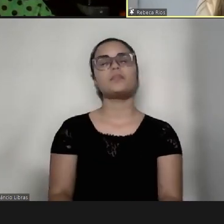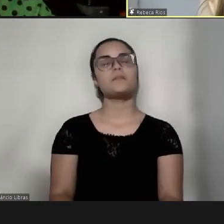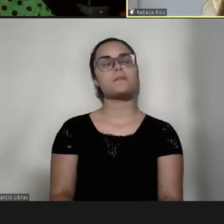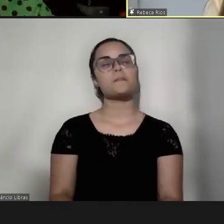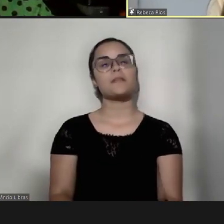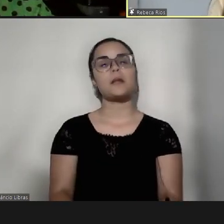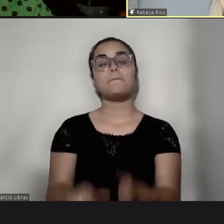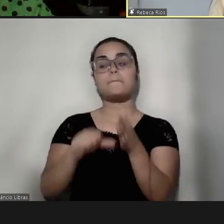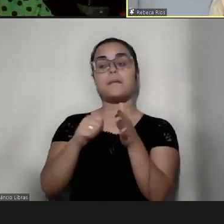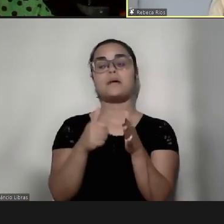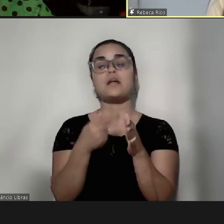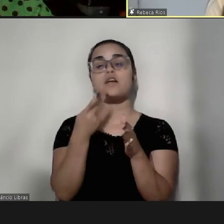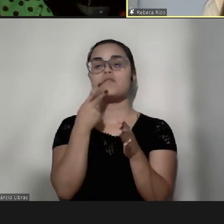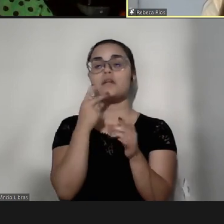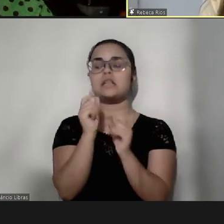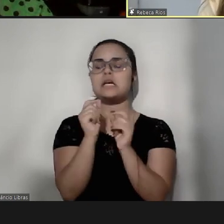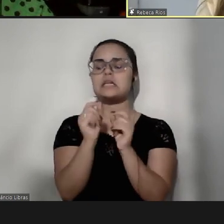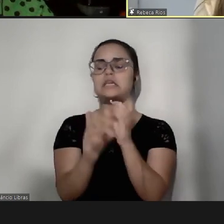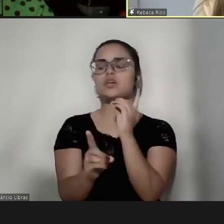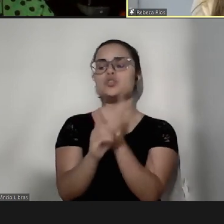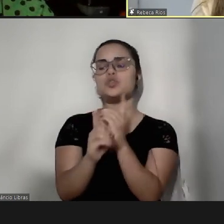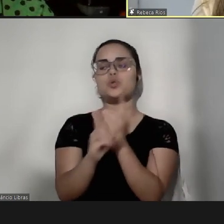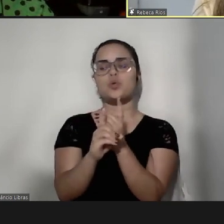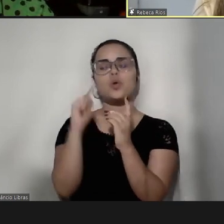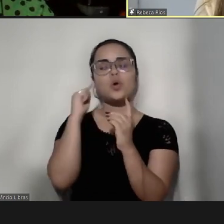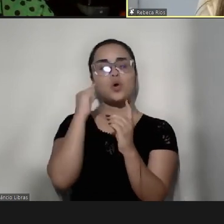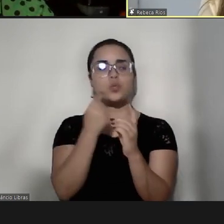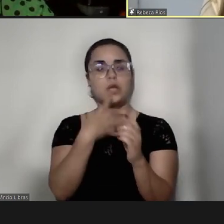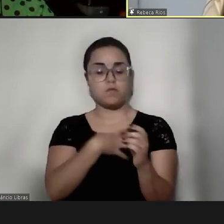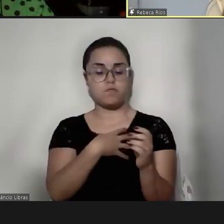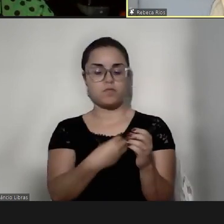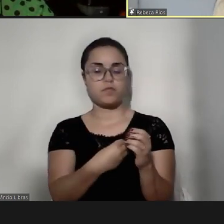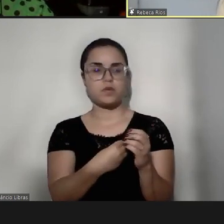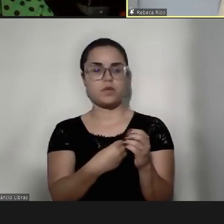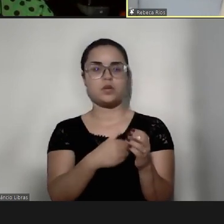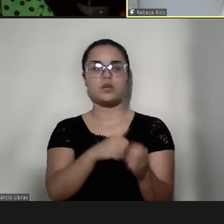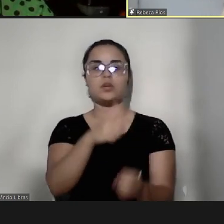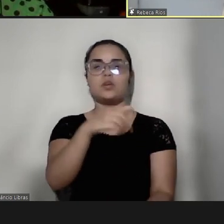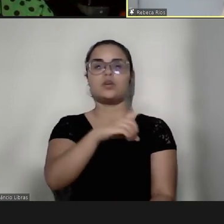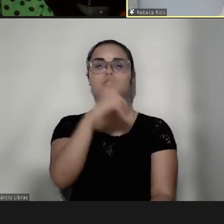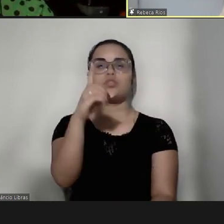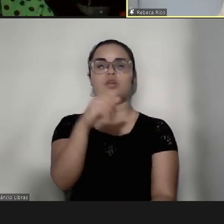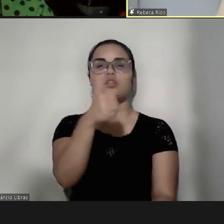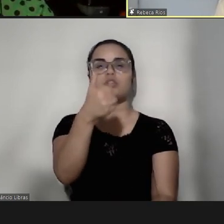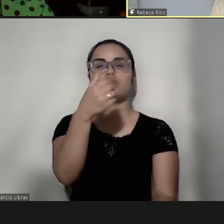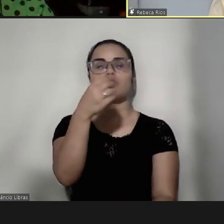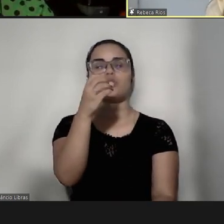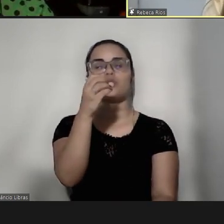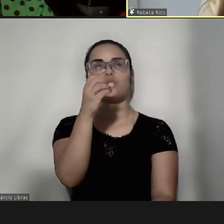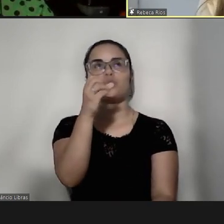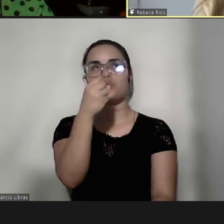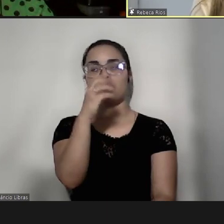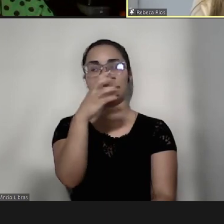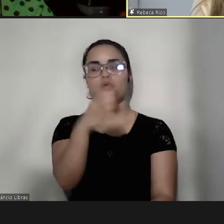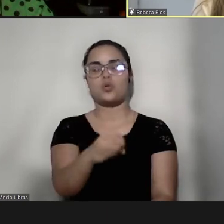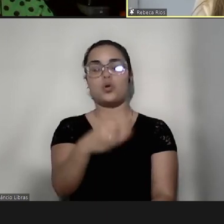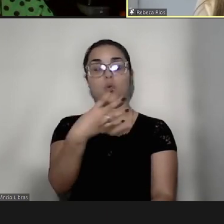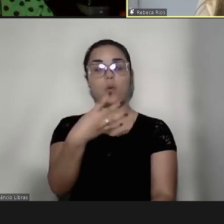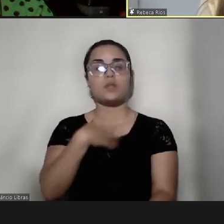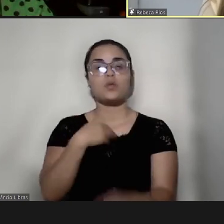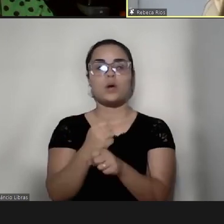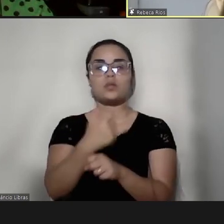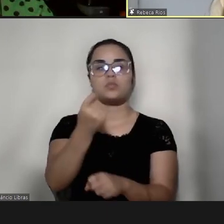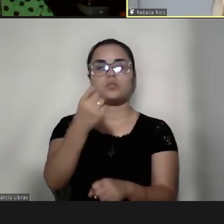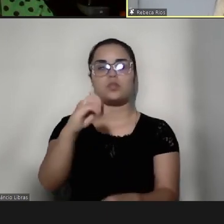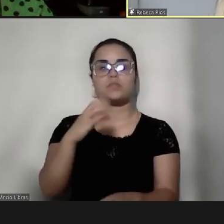Primeiramente dizer que eu descobri a surdez do meu filho no dia 18 do 4 de 2019, João já